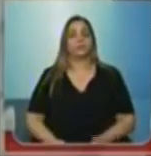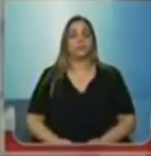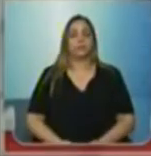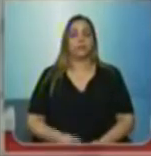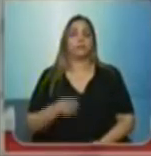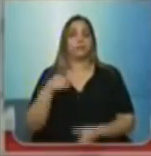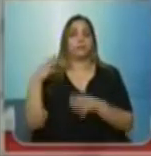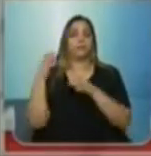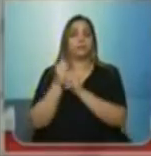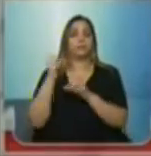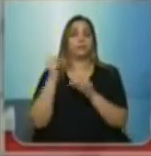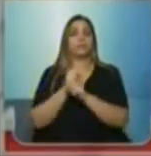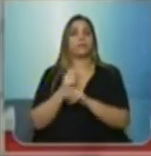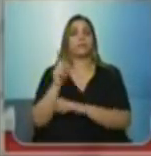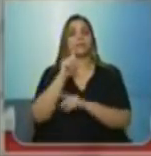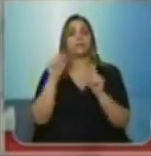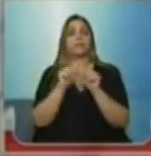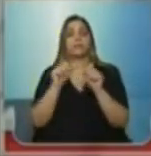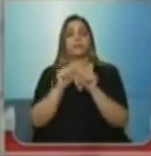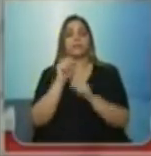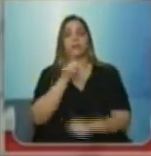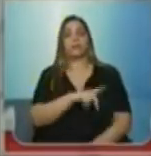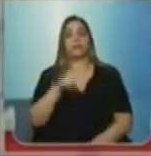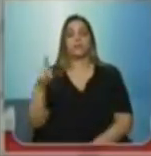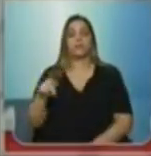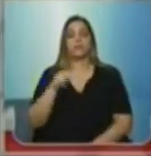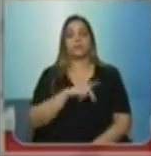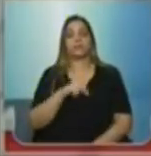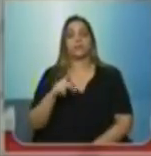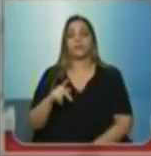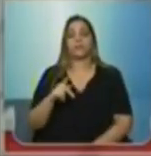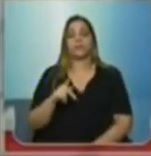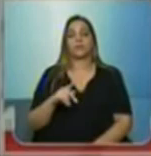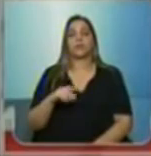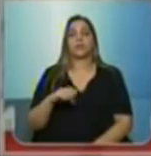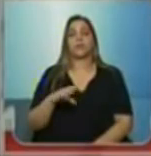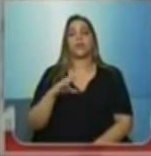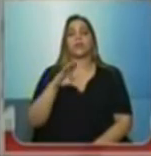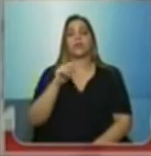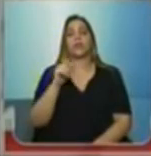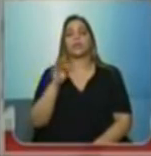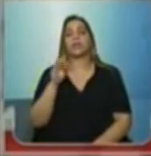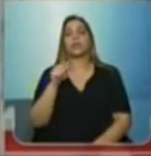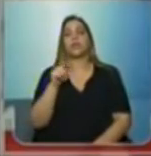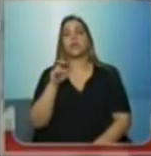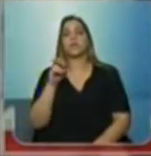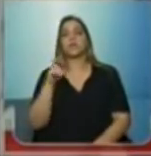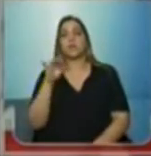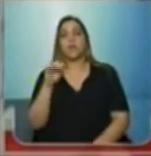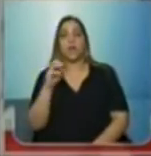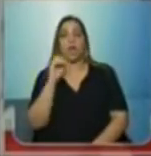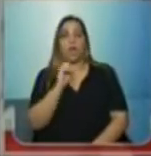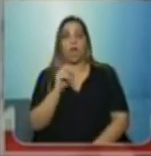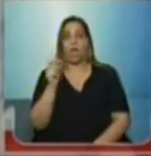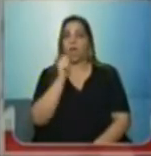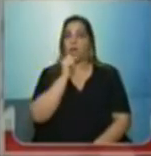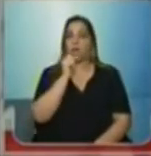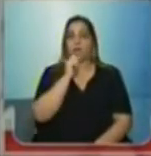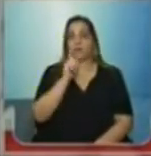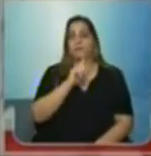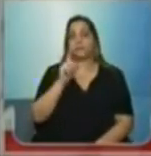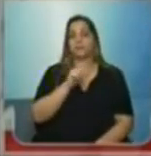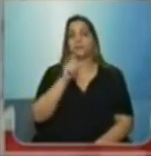computado o professor ACT, o professor OFA, o professor categoria O. e a rede estadual de